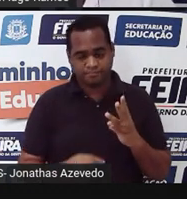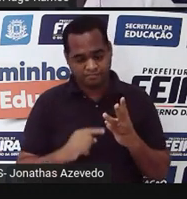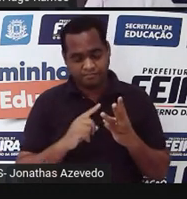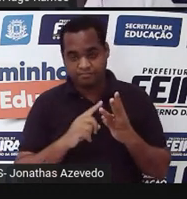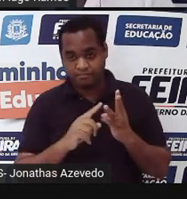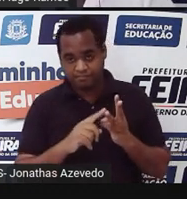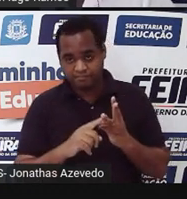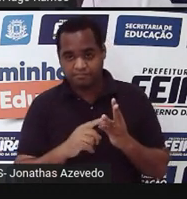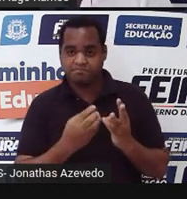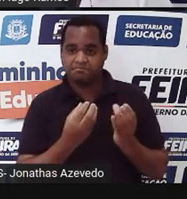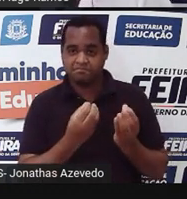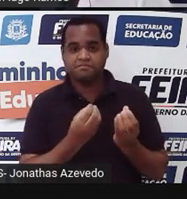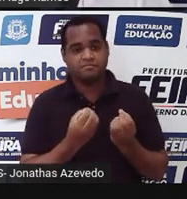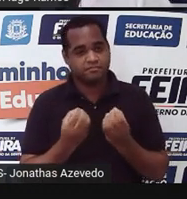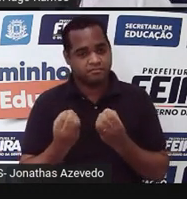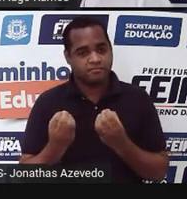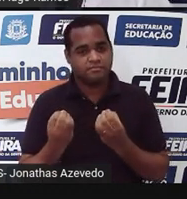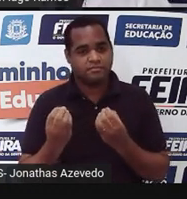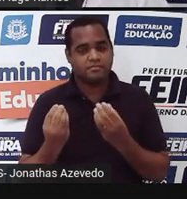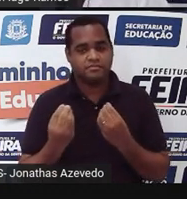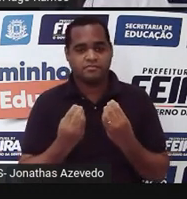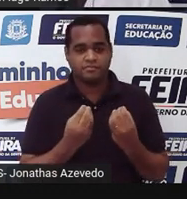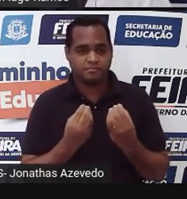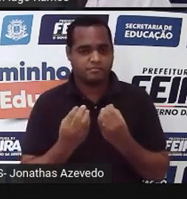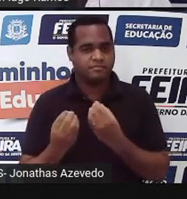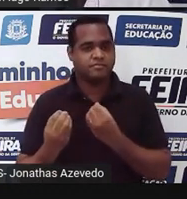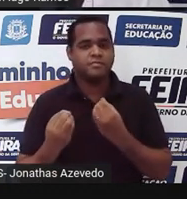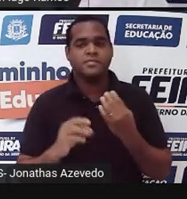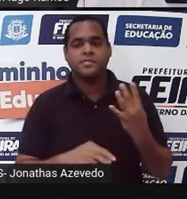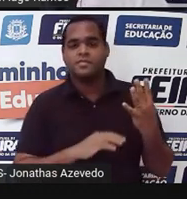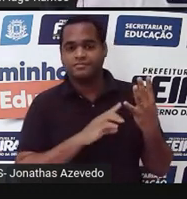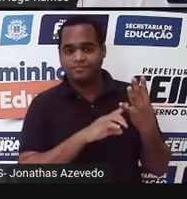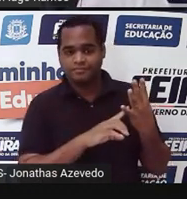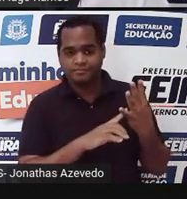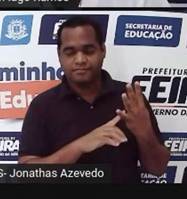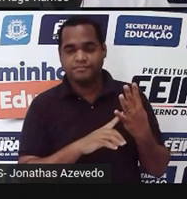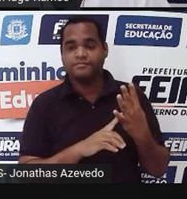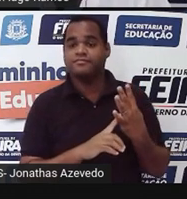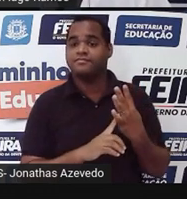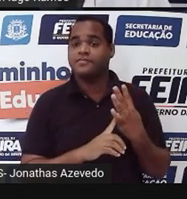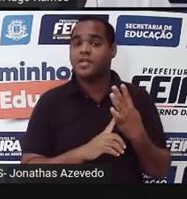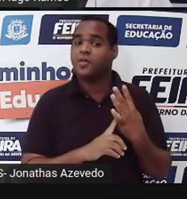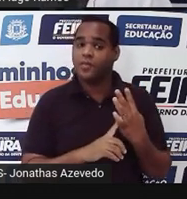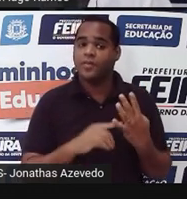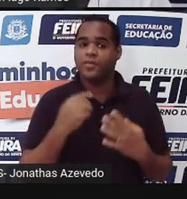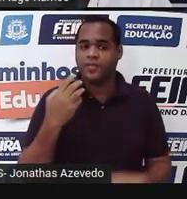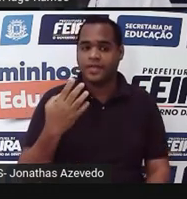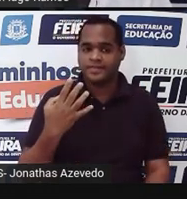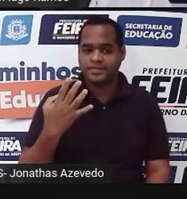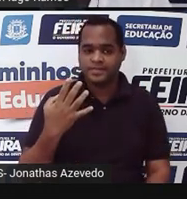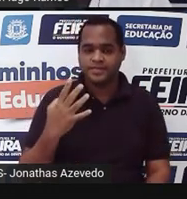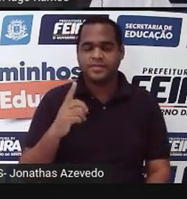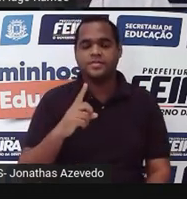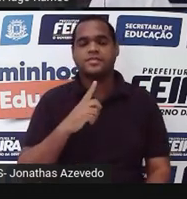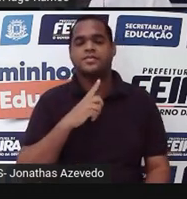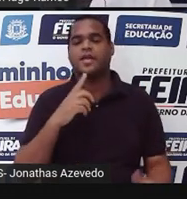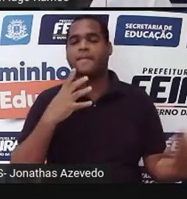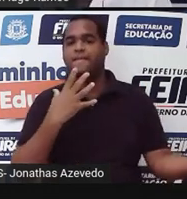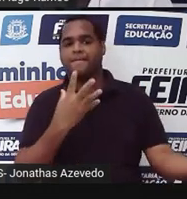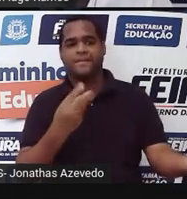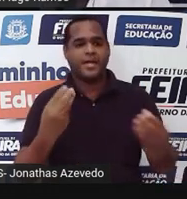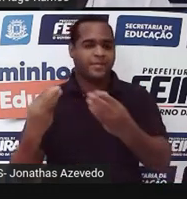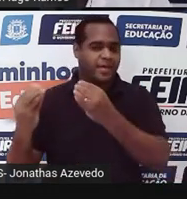Em amarelo, número 3 para a maioria das coisas que a gente viu até aqui. Ou em número verde, 4 para